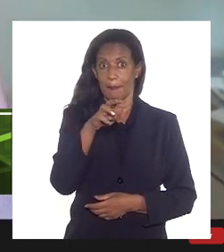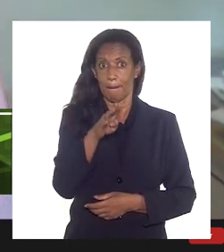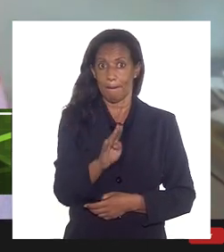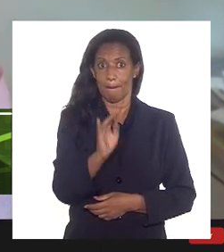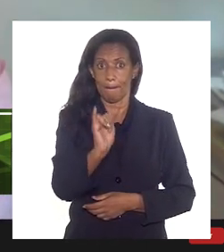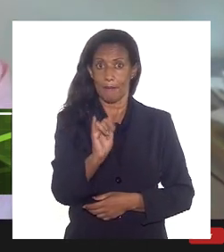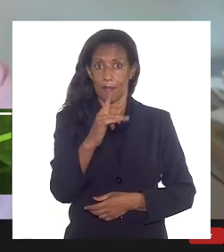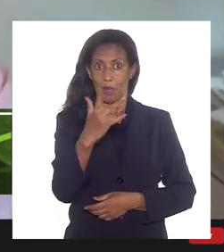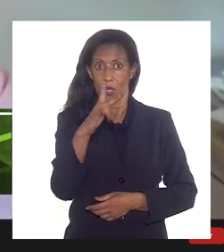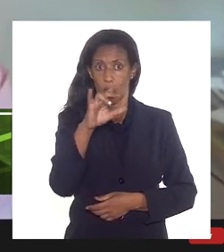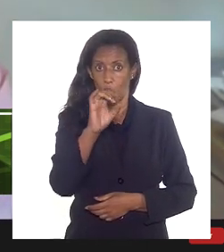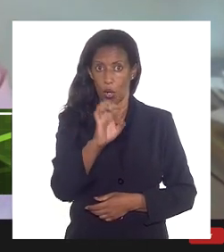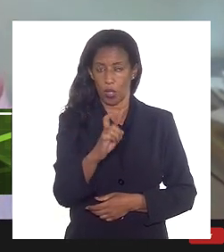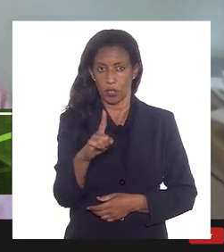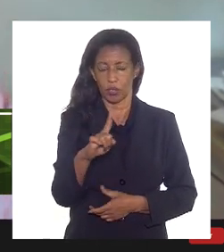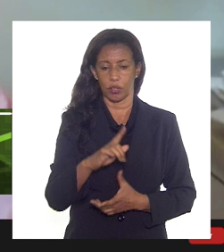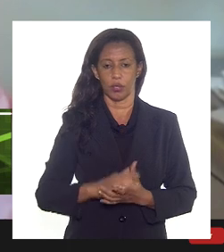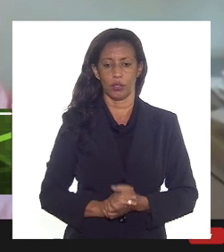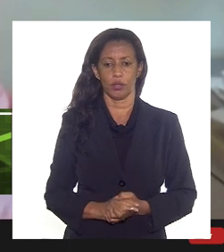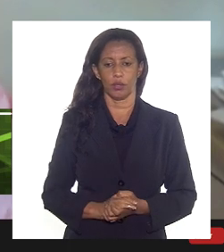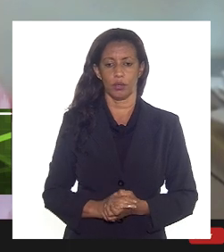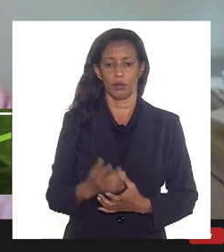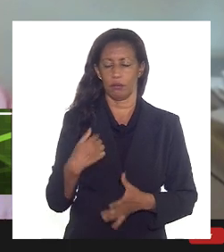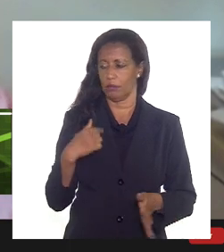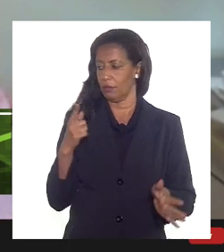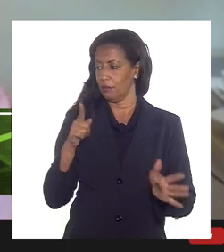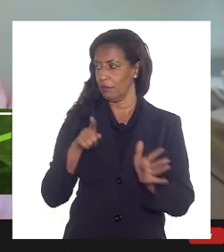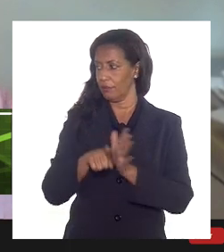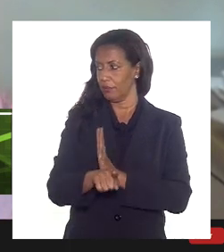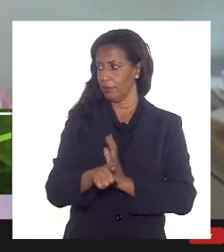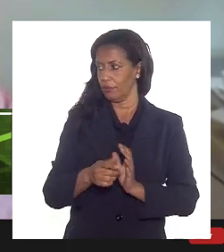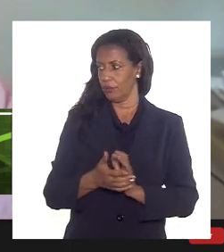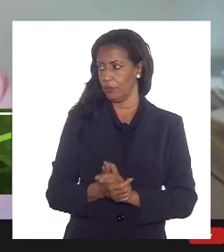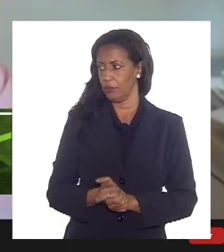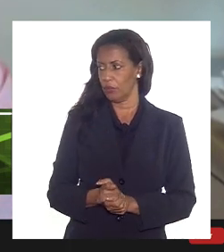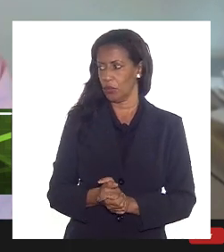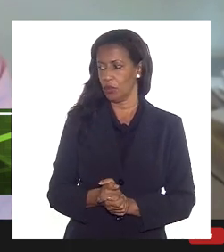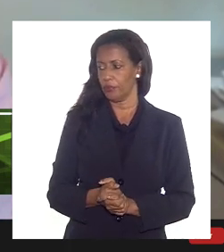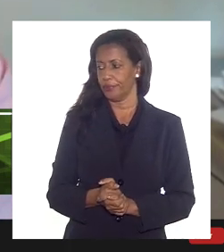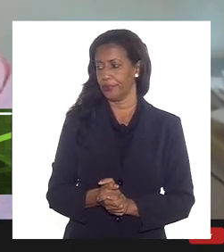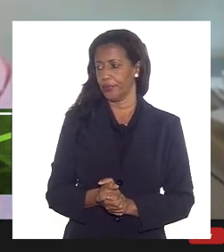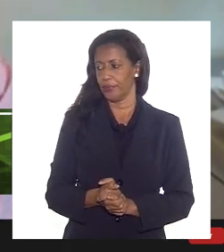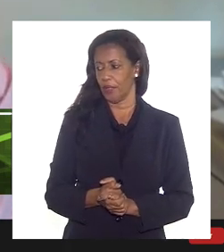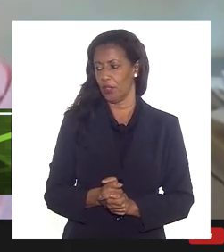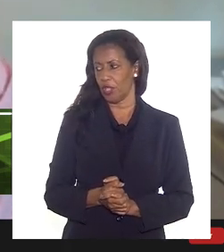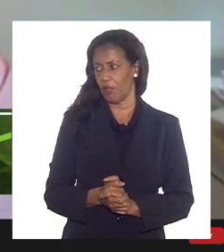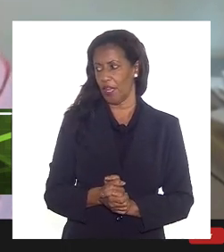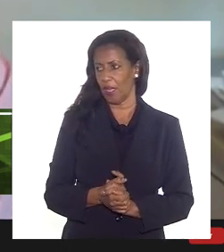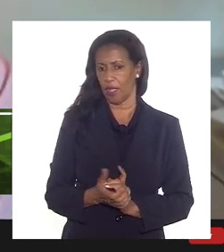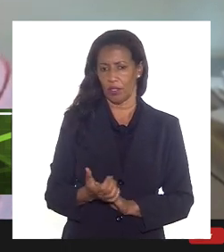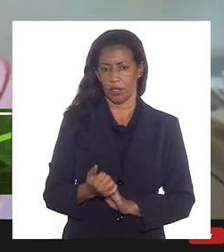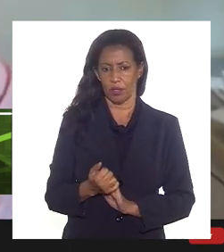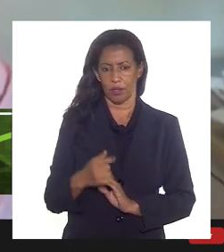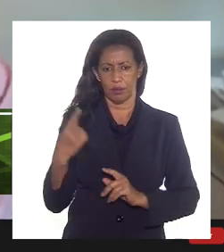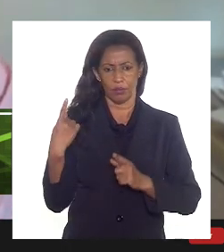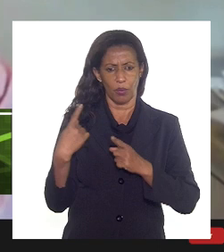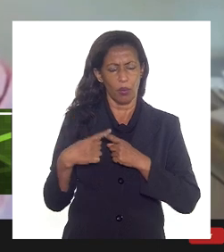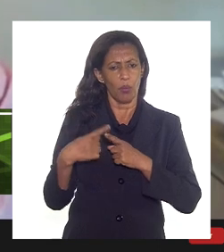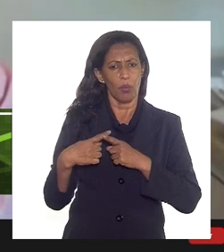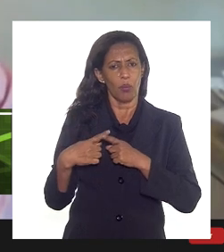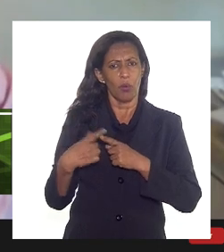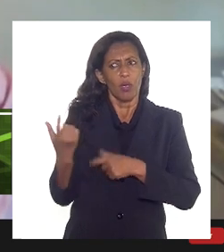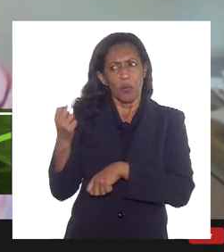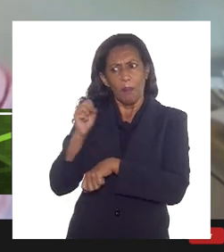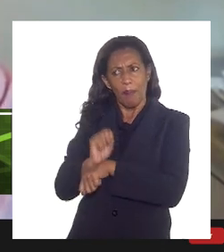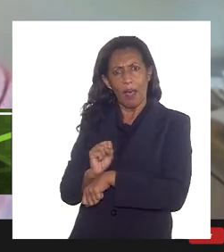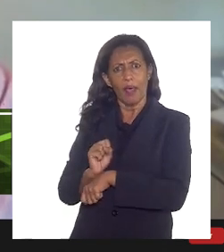A pergunta que eu adendaria em relação ao doutor Paulo Henrique Manier é porque os senhores não pagam. Continua com a